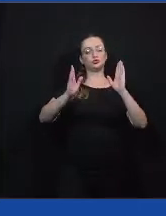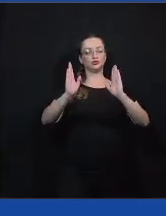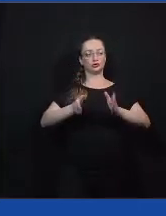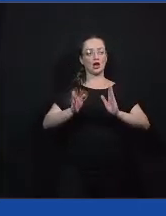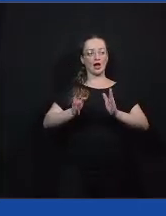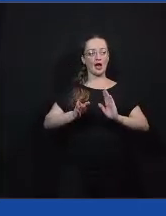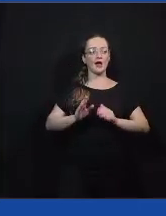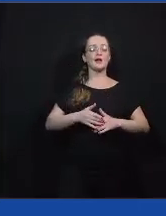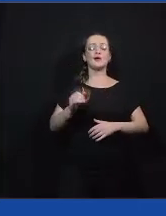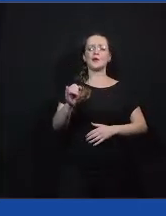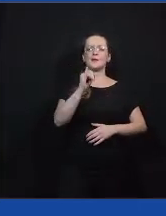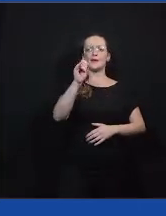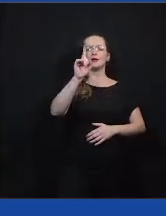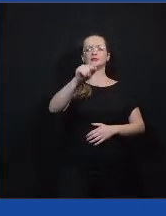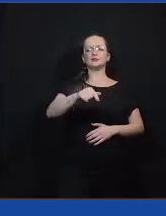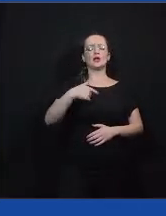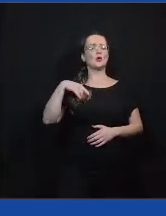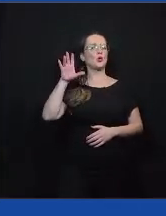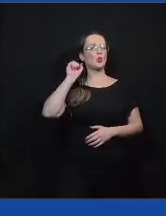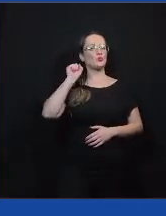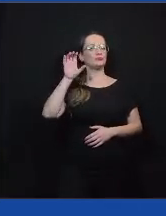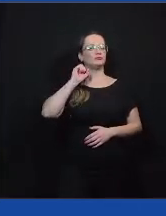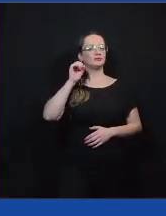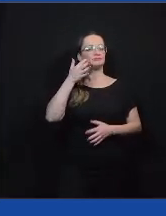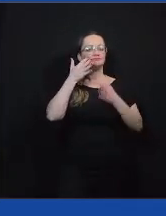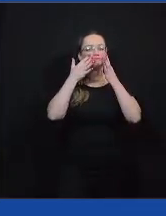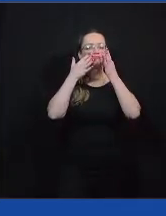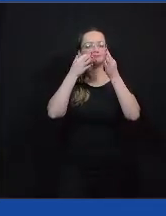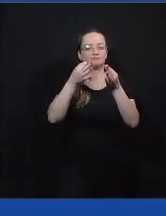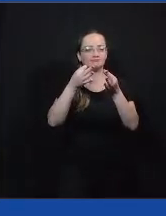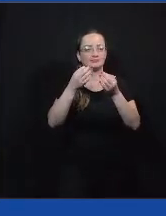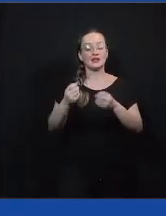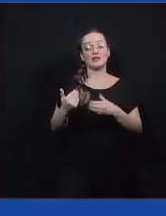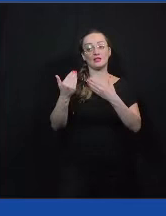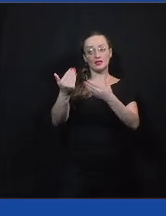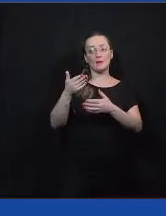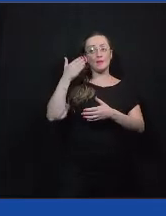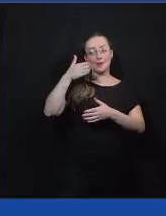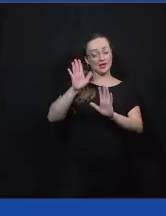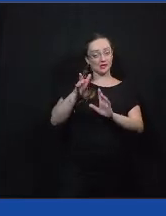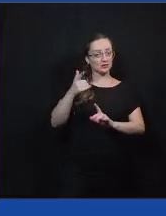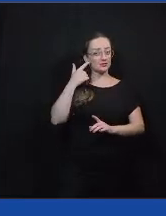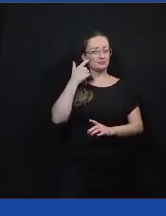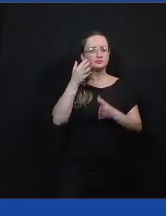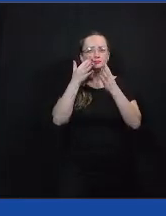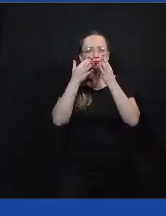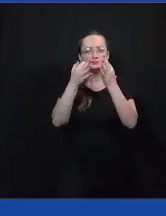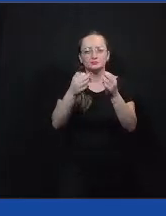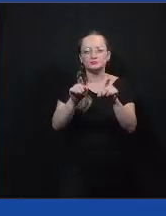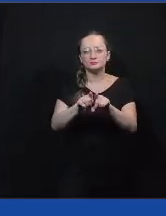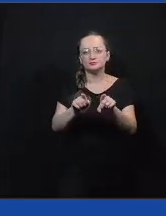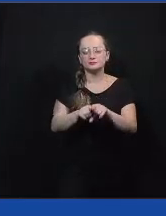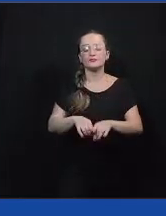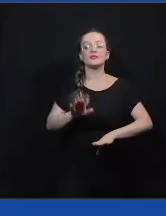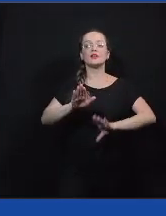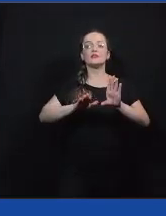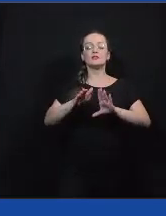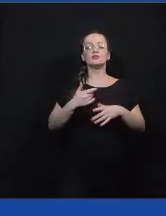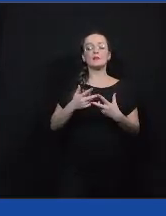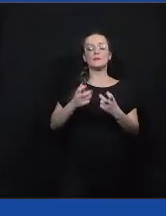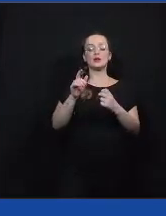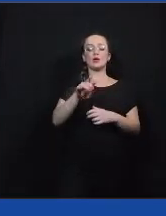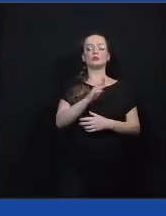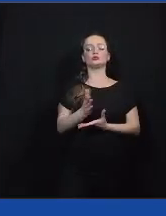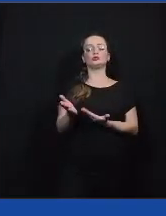importante é escutar, justamente não dar voz, dar ouvidos. Porque a gente, muitas vezes, concebe o jovem como